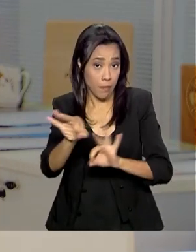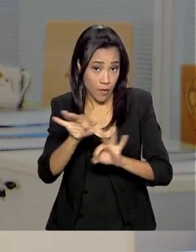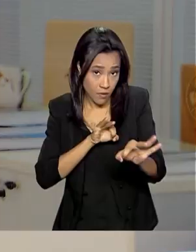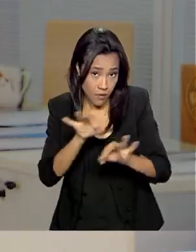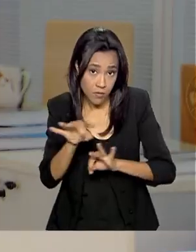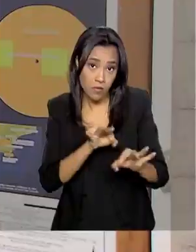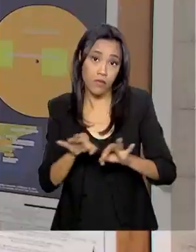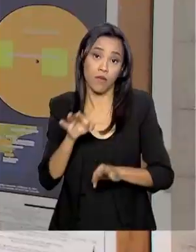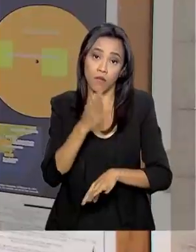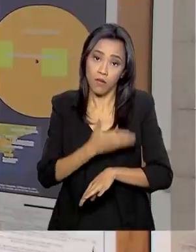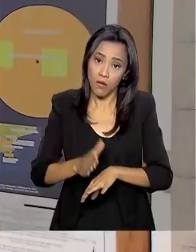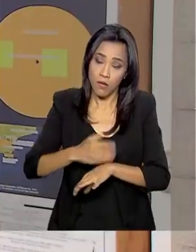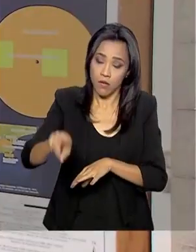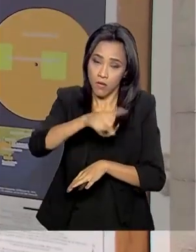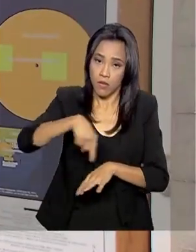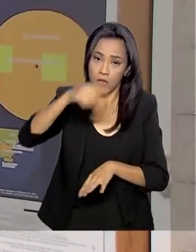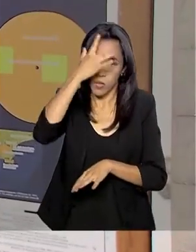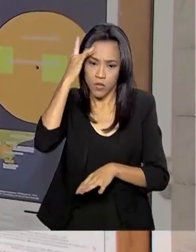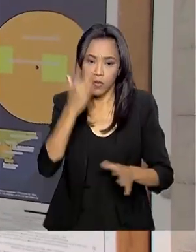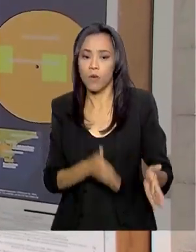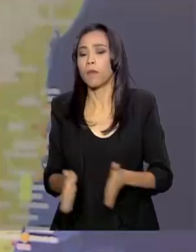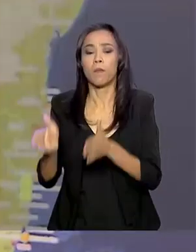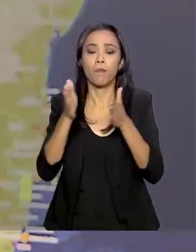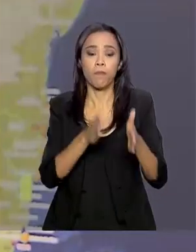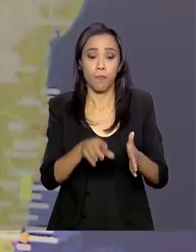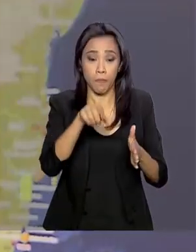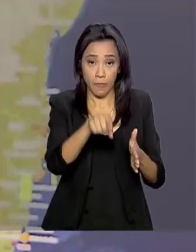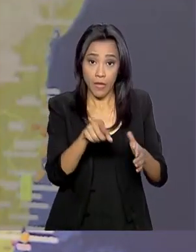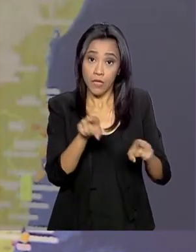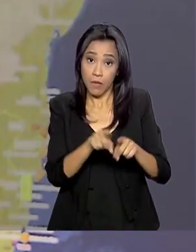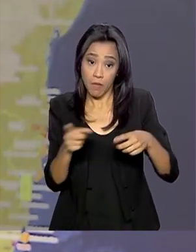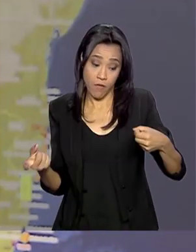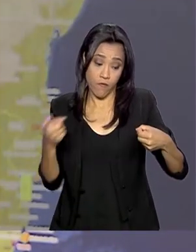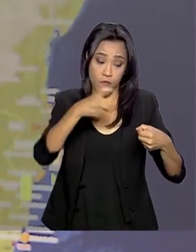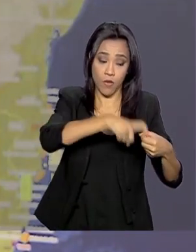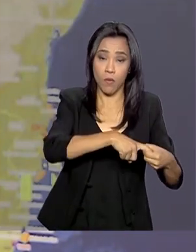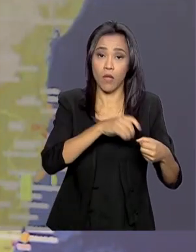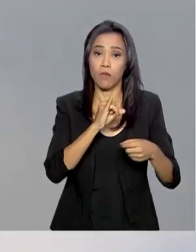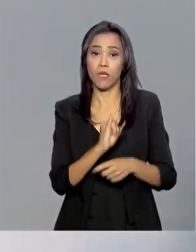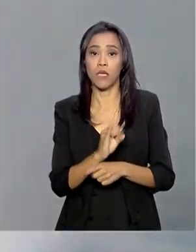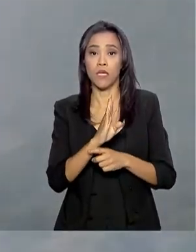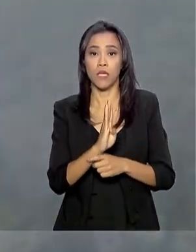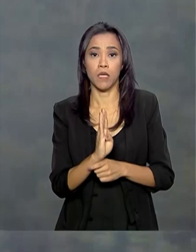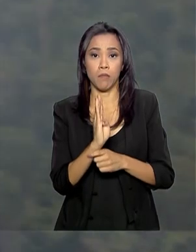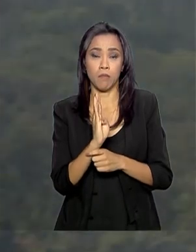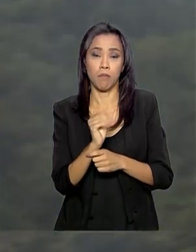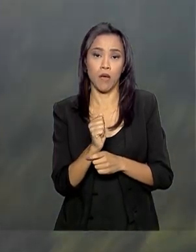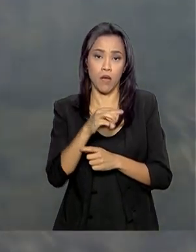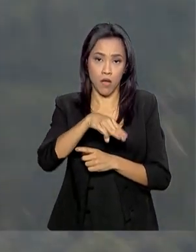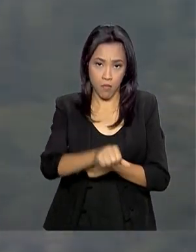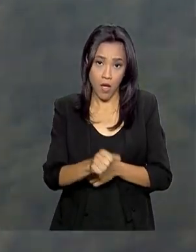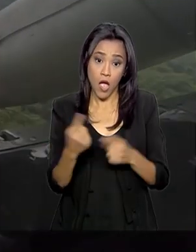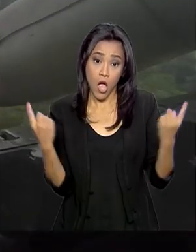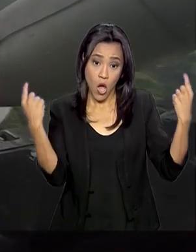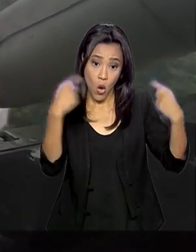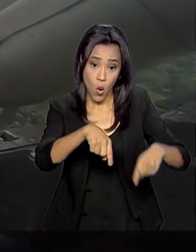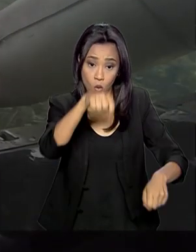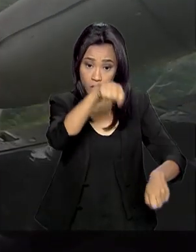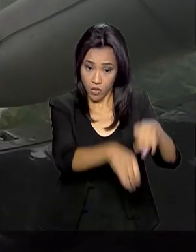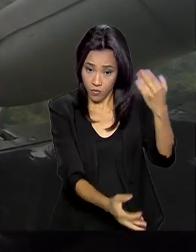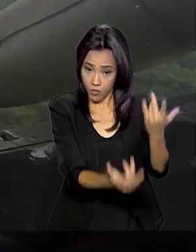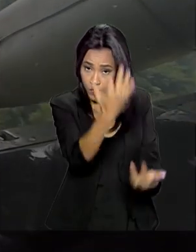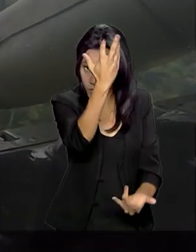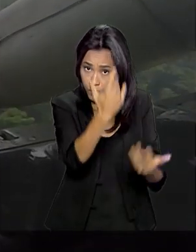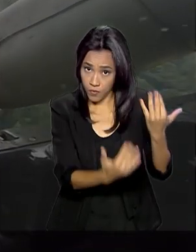incêndio florestal. O Previo Fogo, vinculado ao Ibama, também está nesta missão de combate aos incêndios florestais.